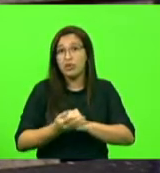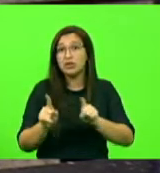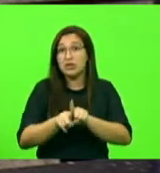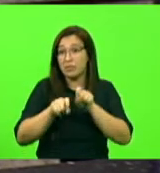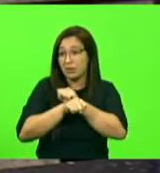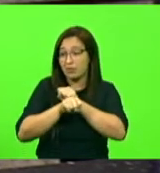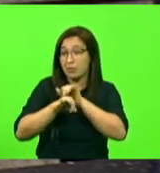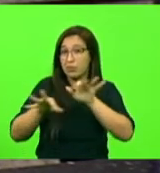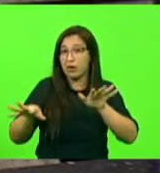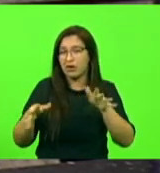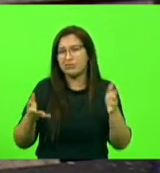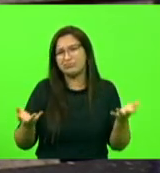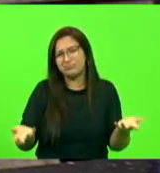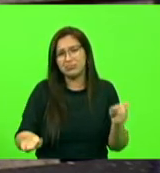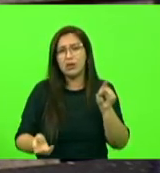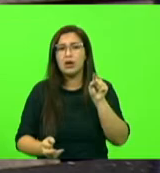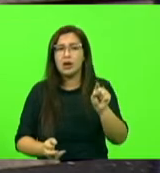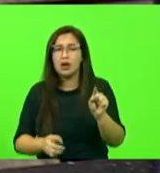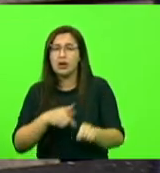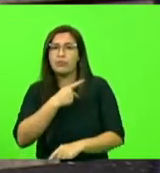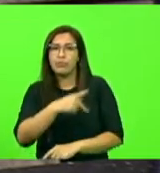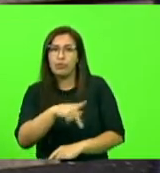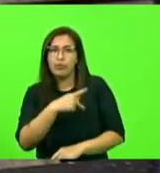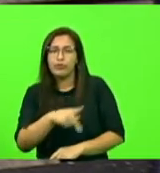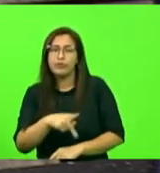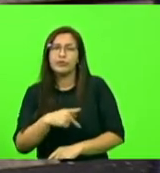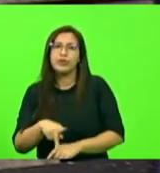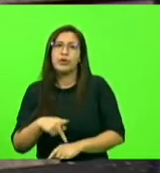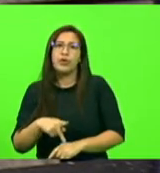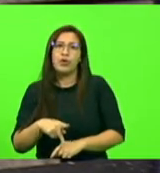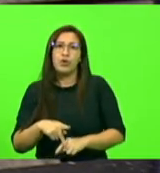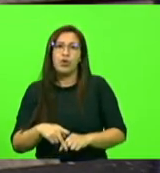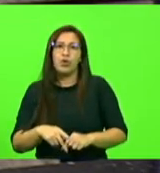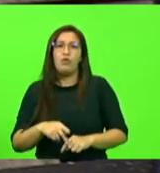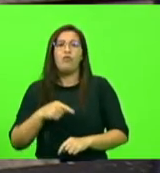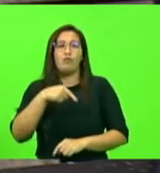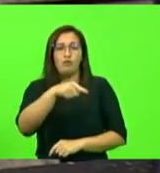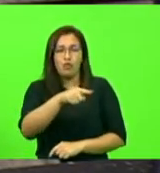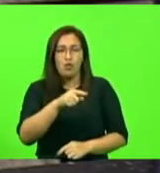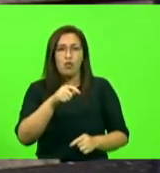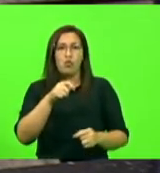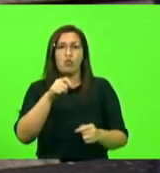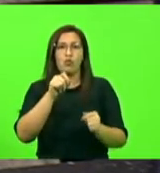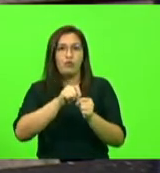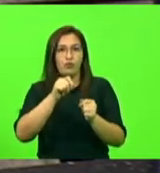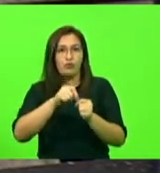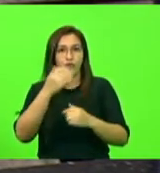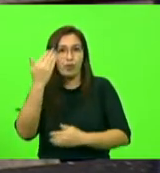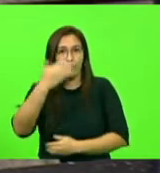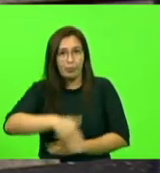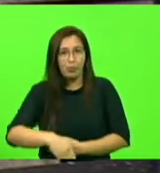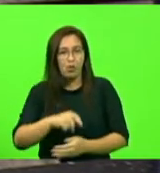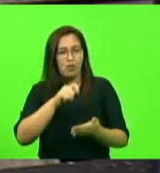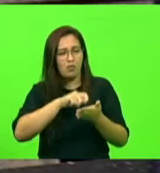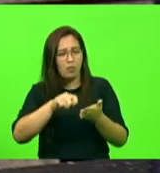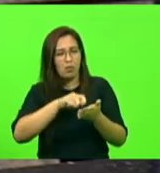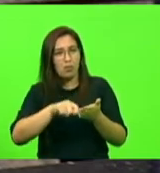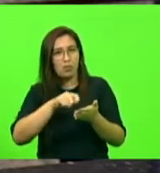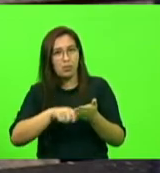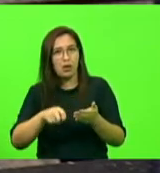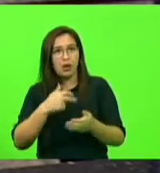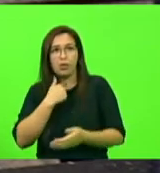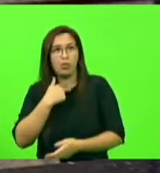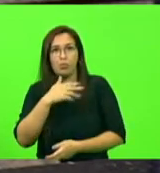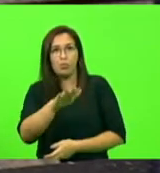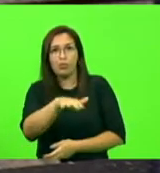do professor que foi lá e fez a prova e não pode ser chamado. abriu mão da sua